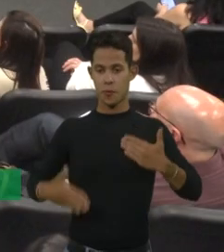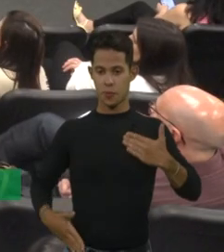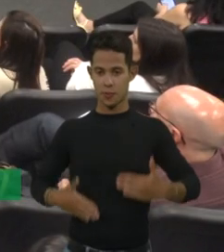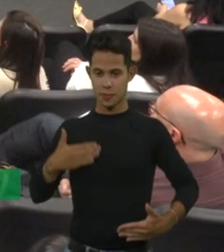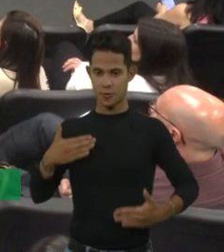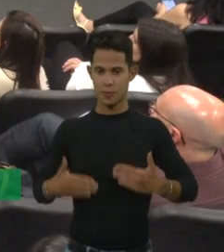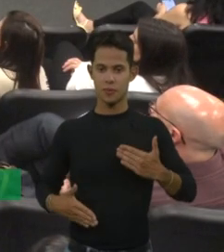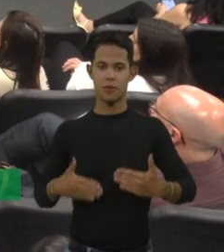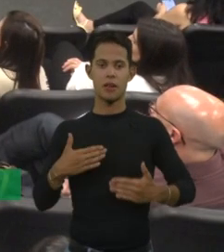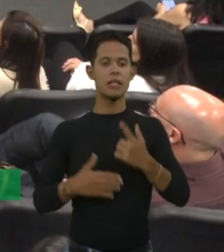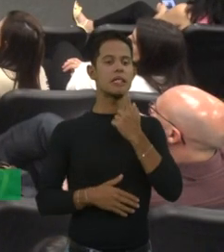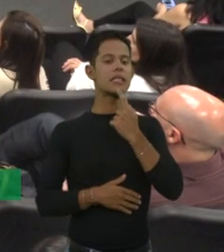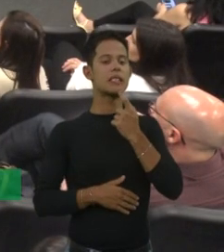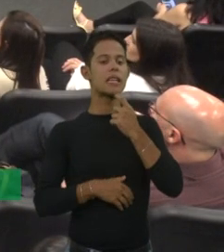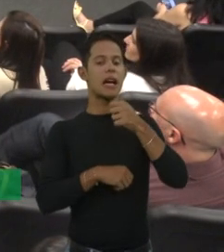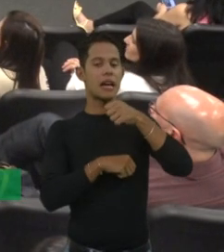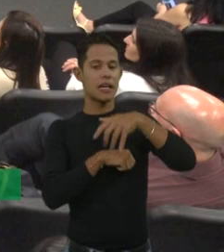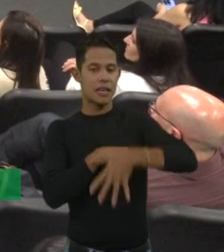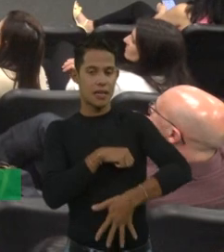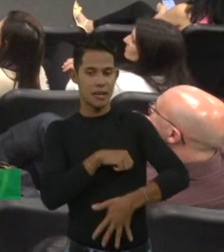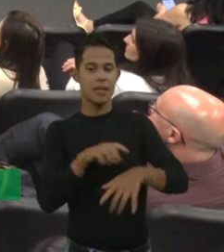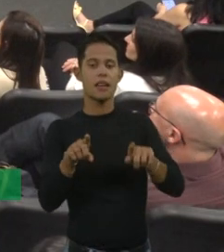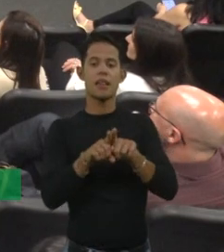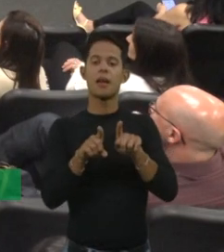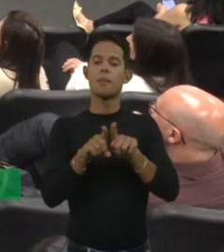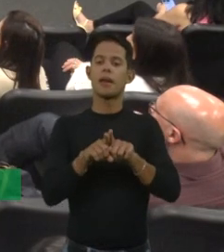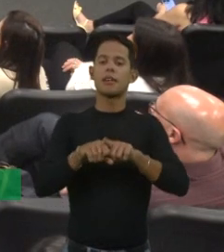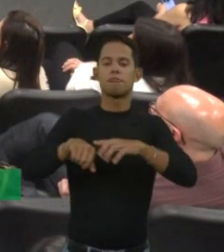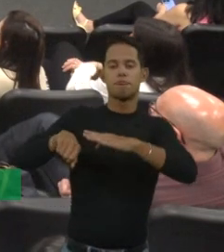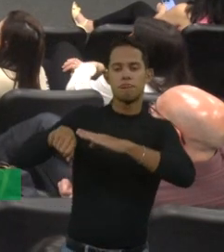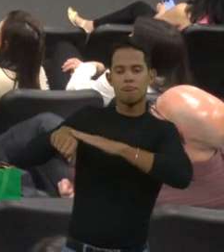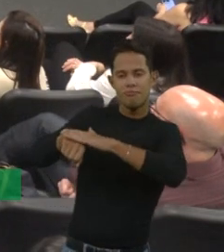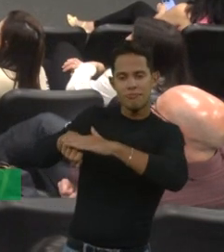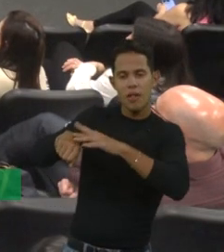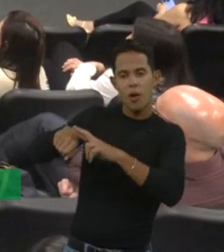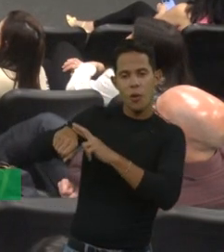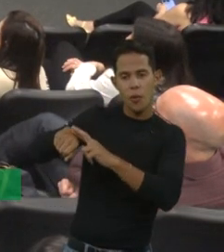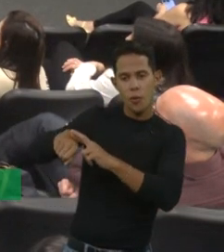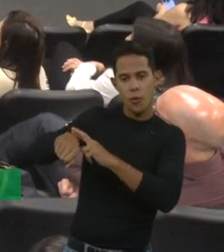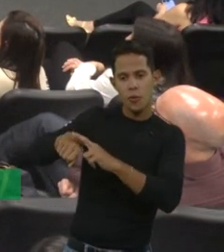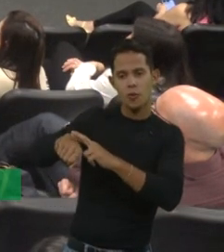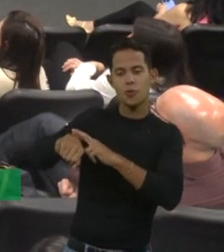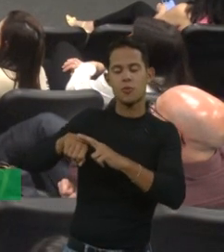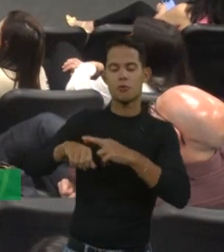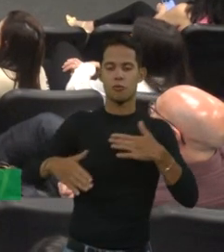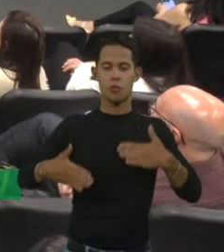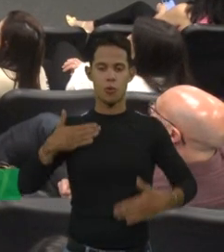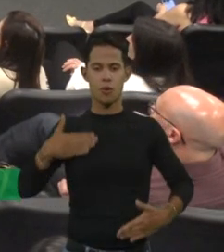sangramentos articulares e os hematomas musculares também. E como que a gente faz o diagnóstico?